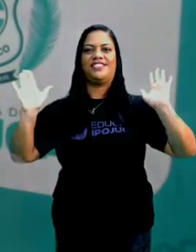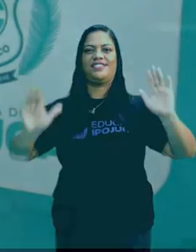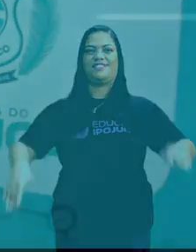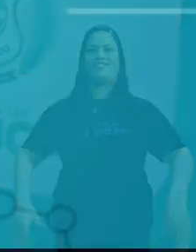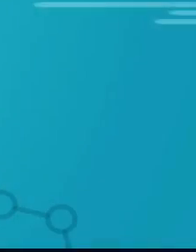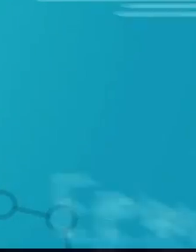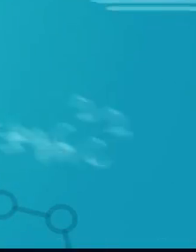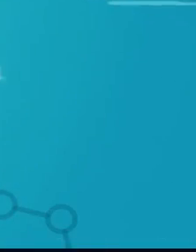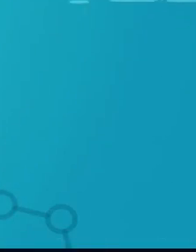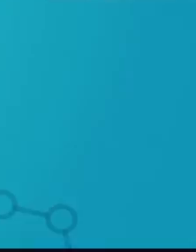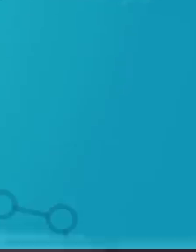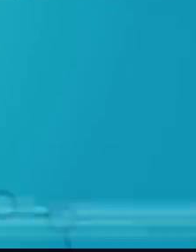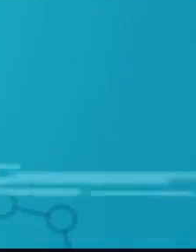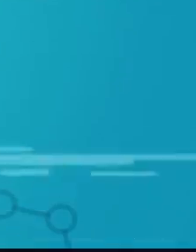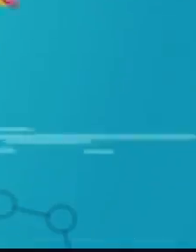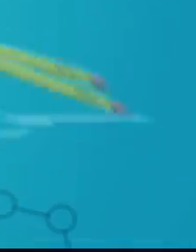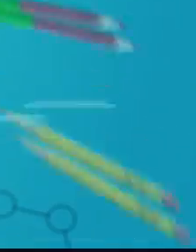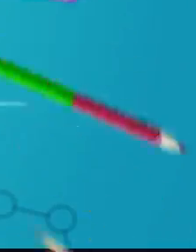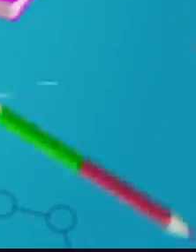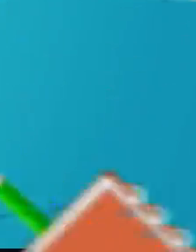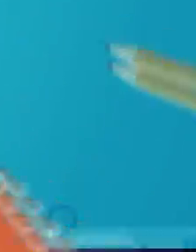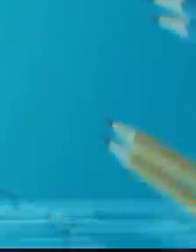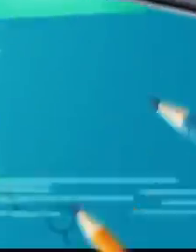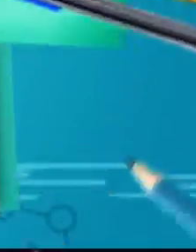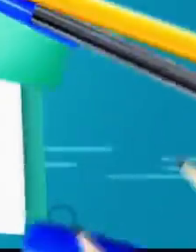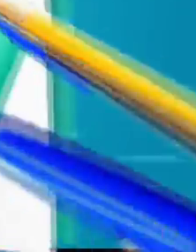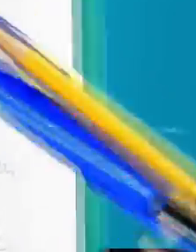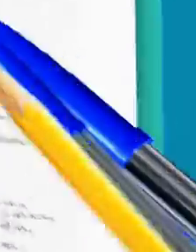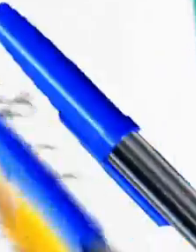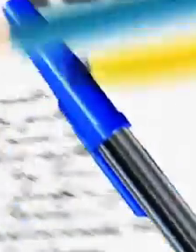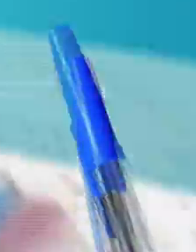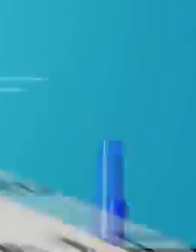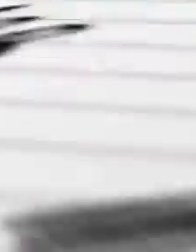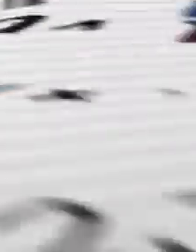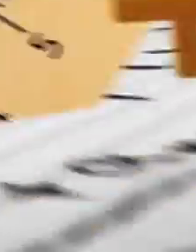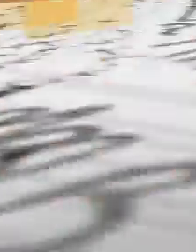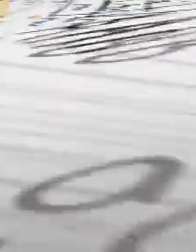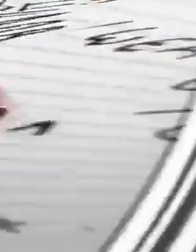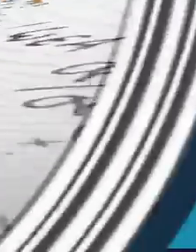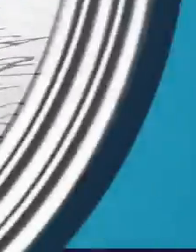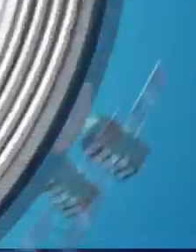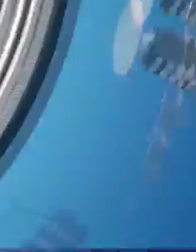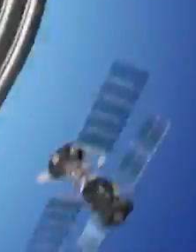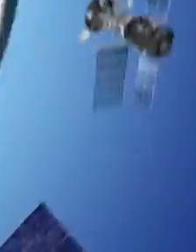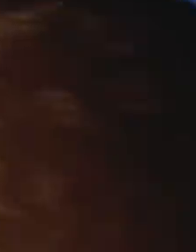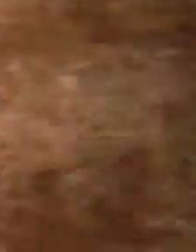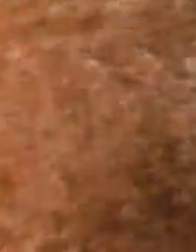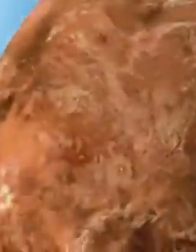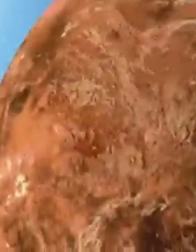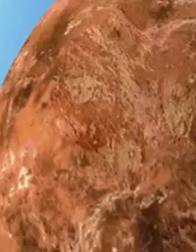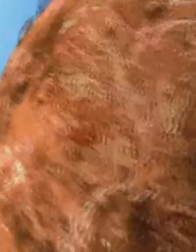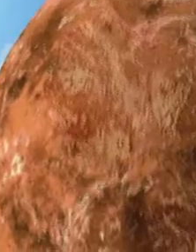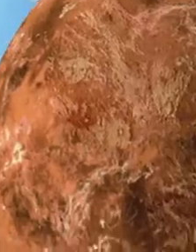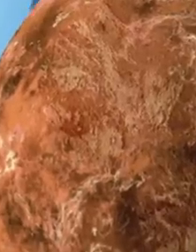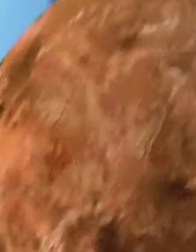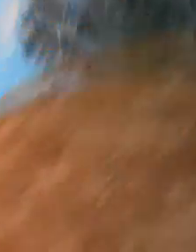próxima aula. Tchau. Tchau. Tchau. Tchau.